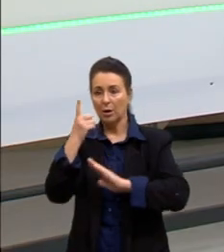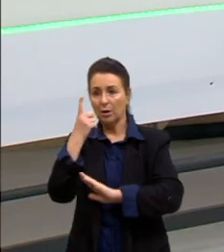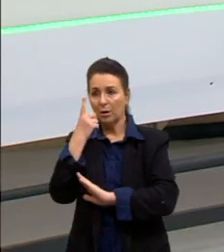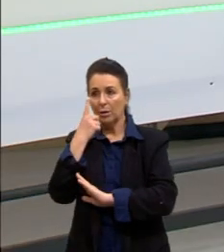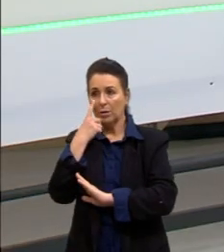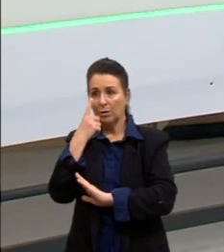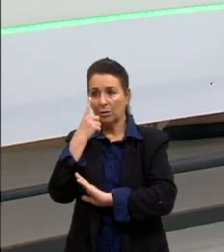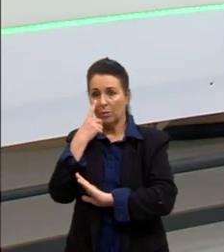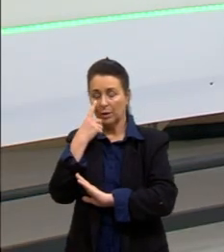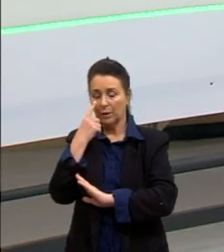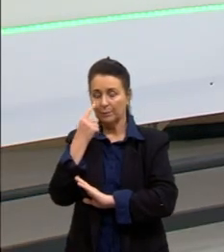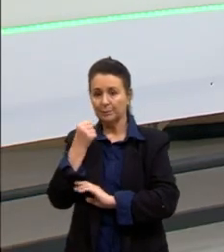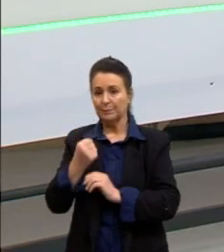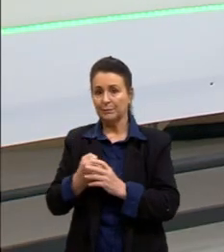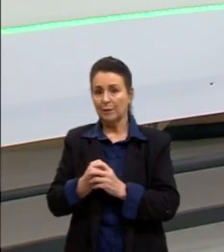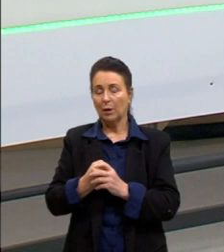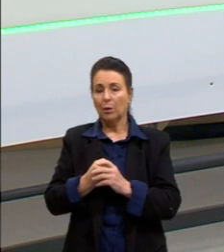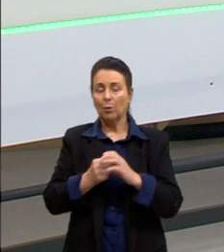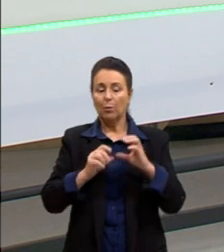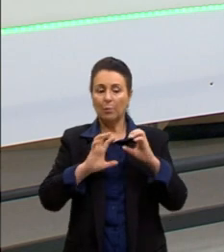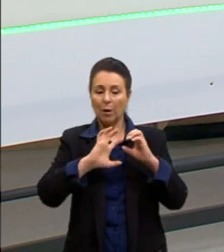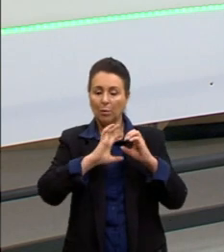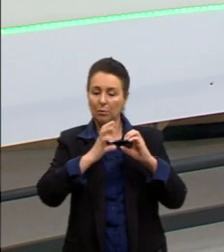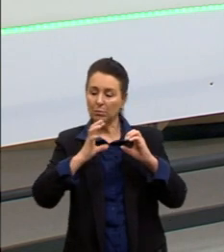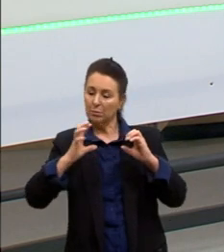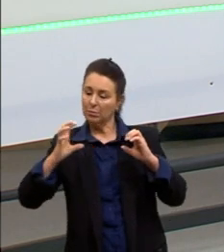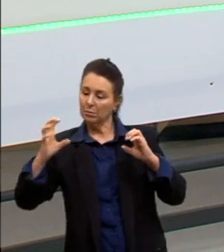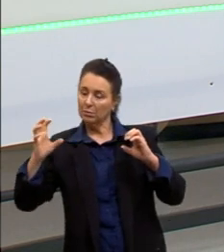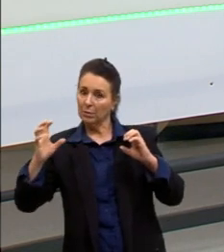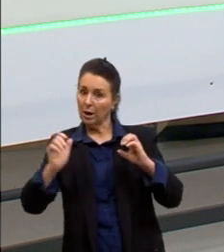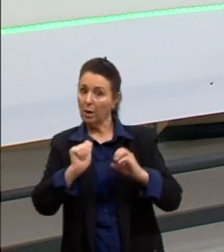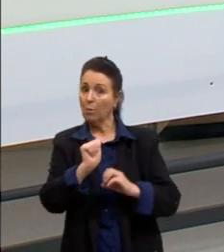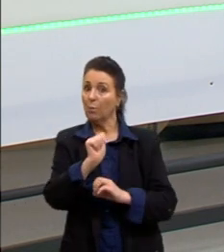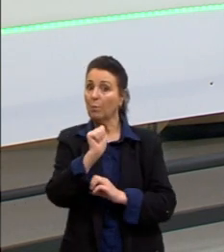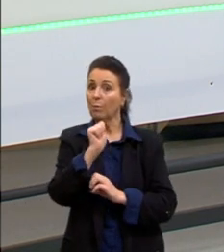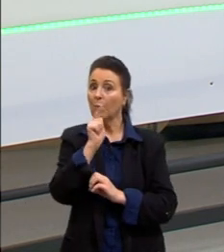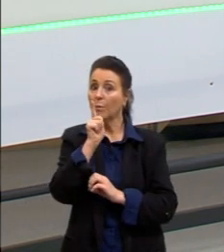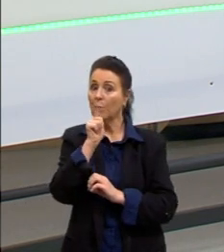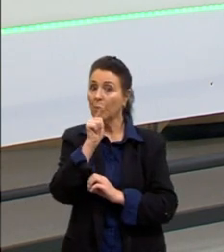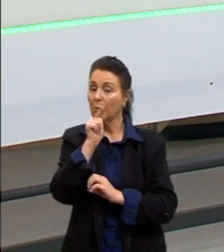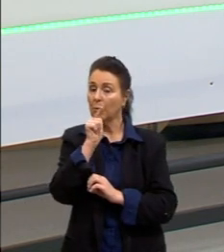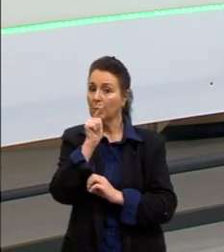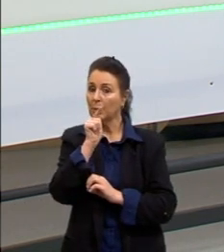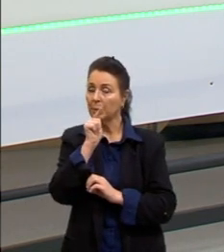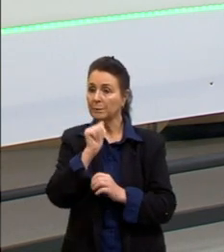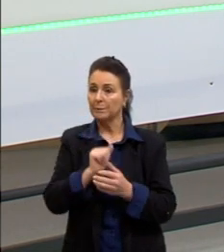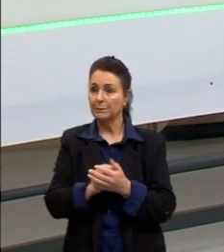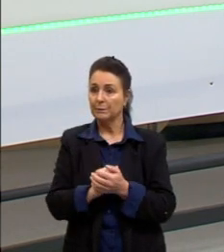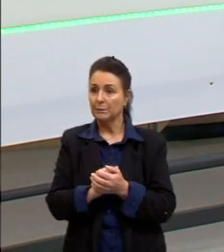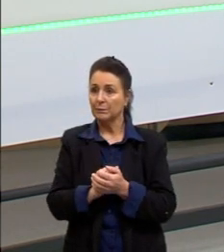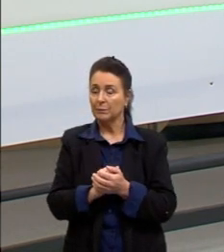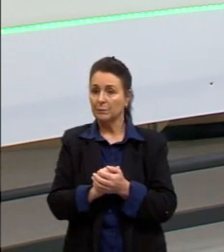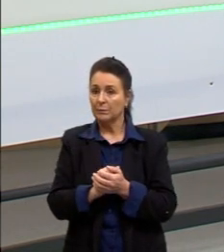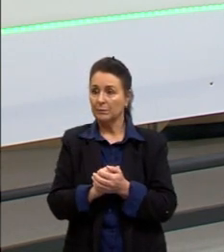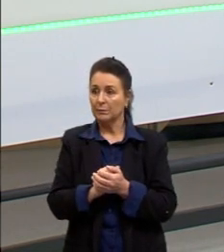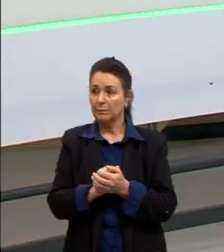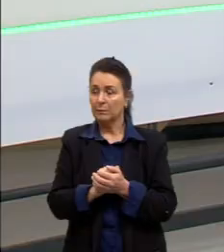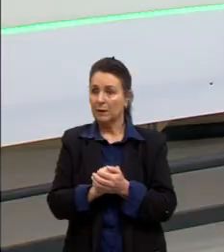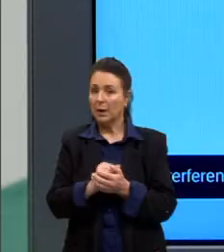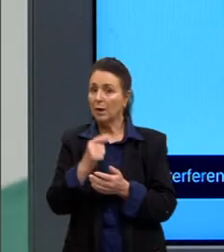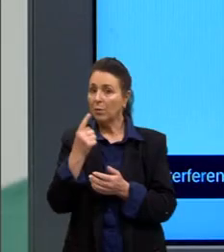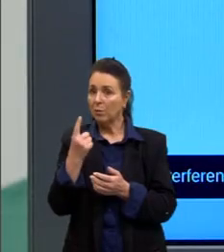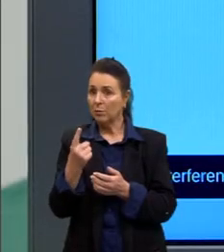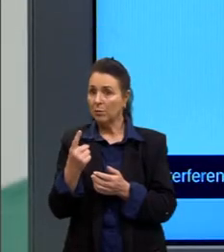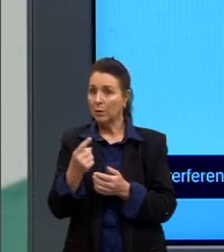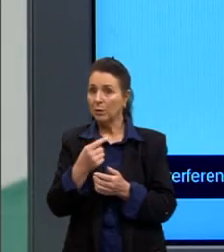para uma onda com água, né? A gente pode começar aqui, Pinguei só uma, né? Mas eu vou colocar